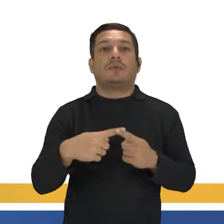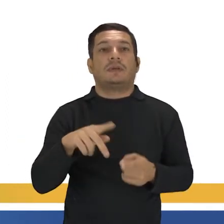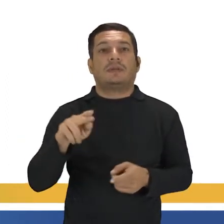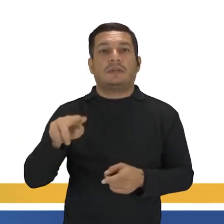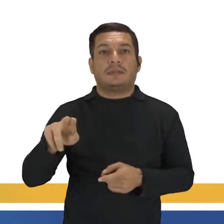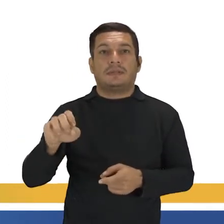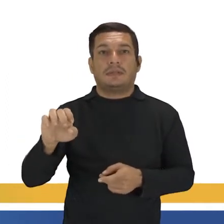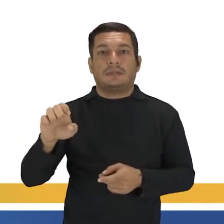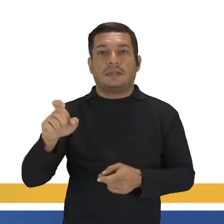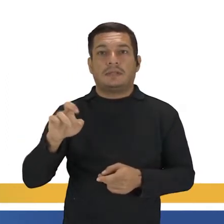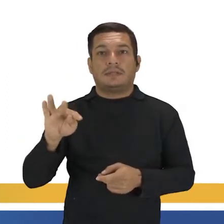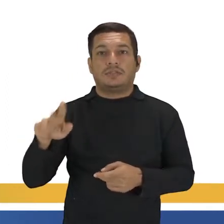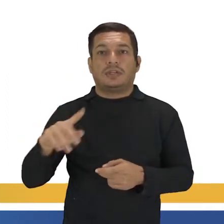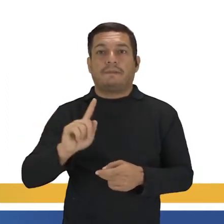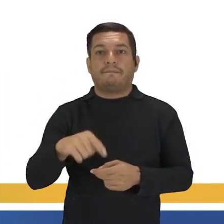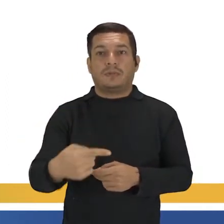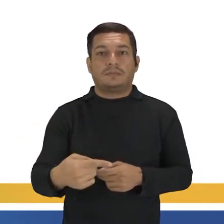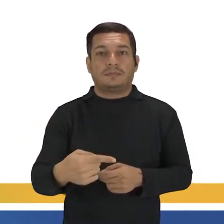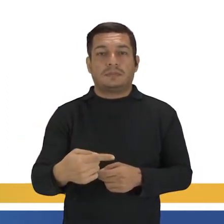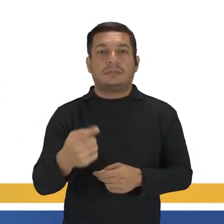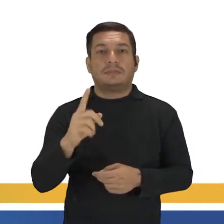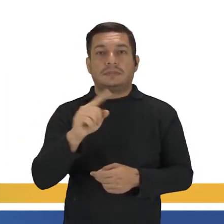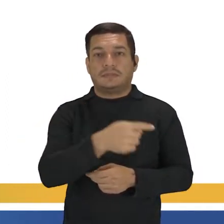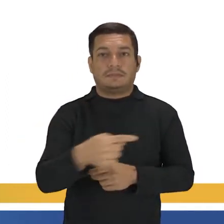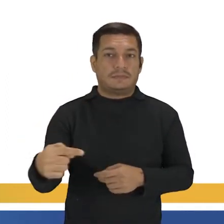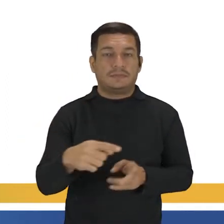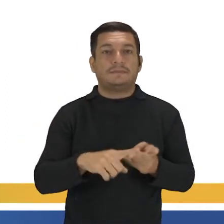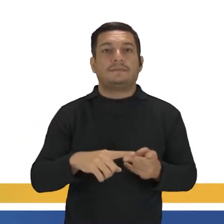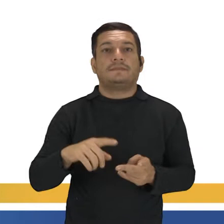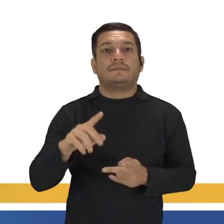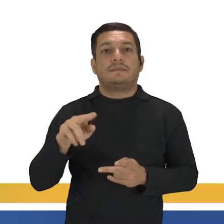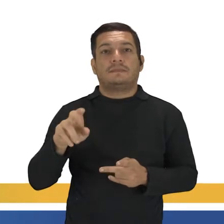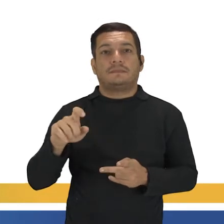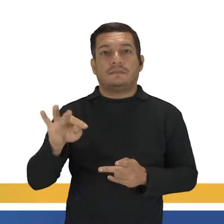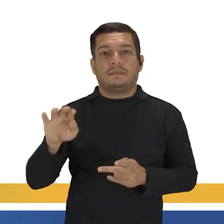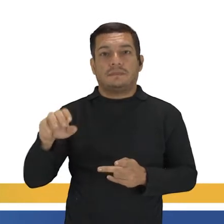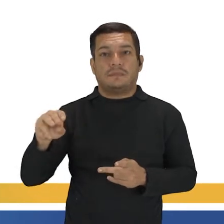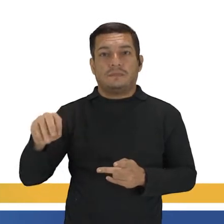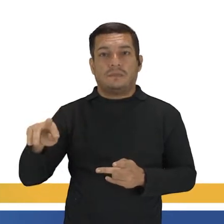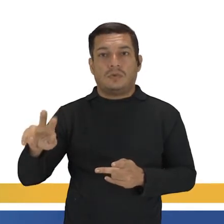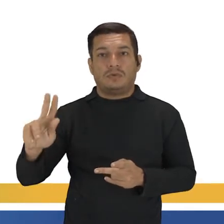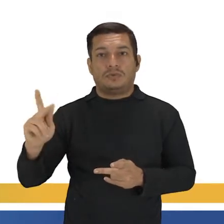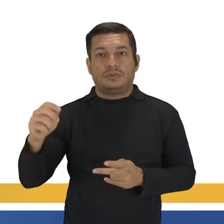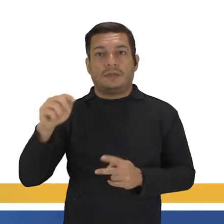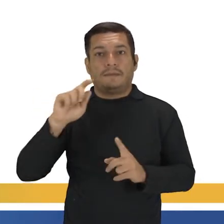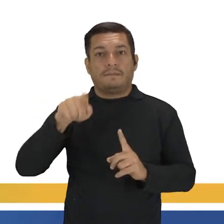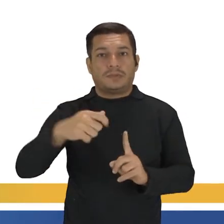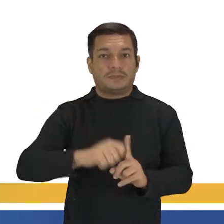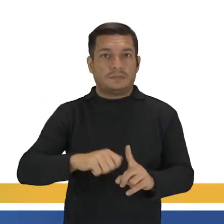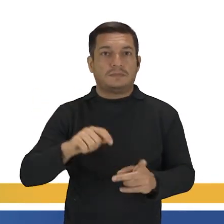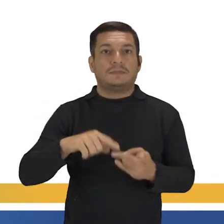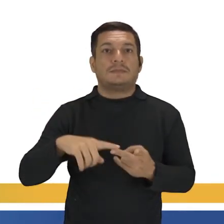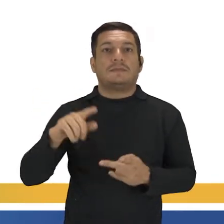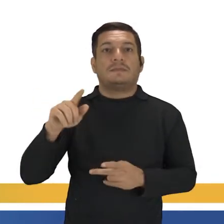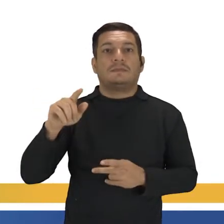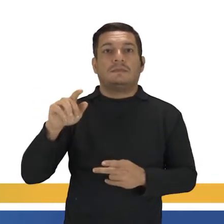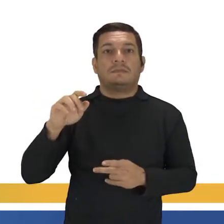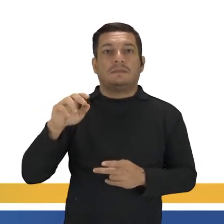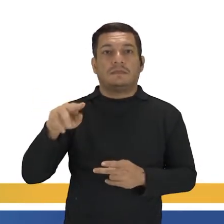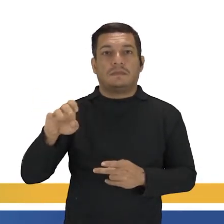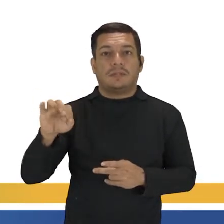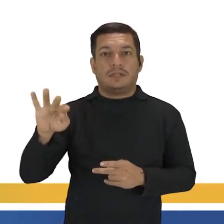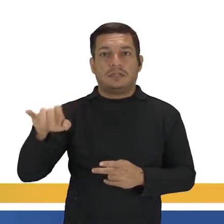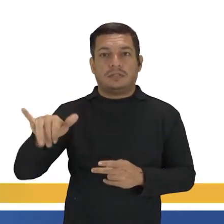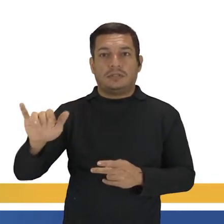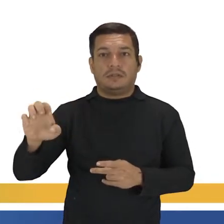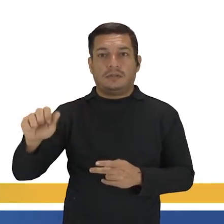próxima, tá? Então, next week, próxima semana. Next month, próximo mês. Next year, ano que vem,